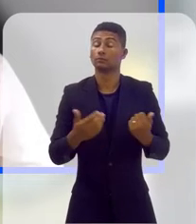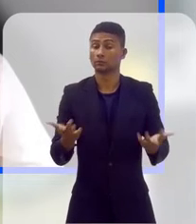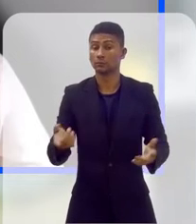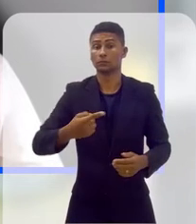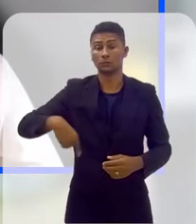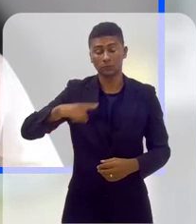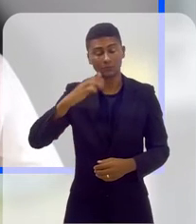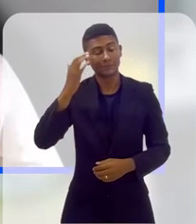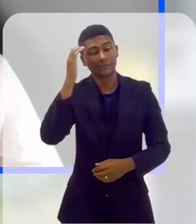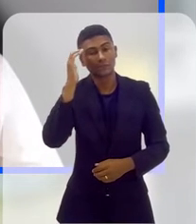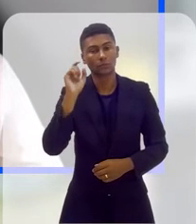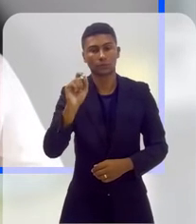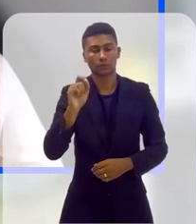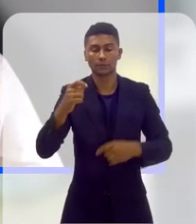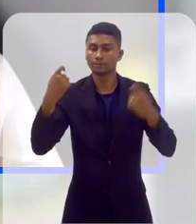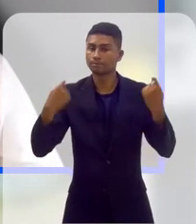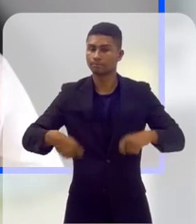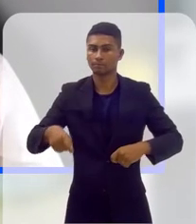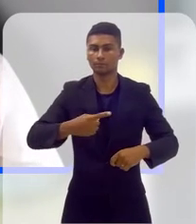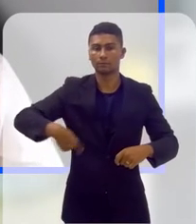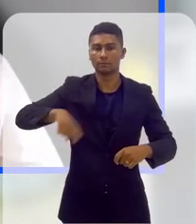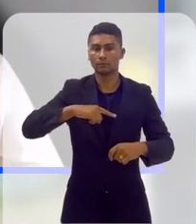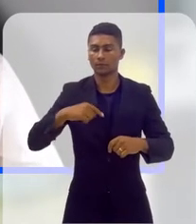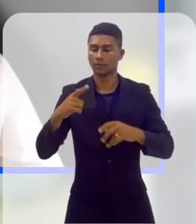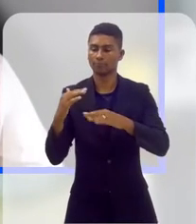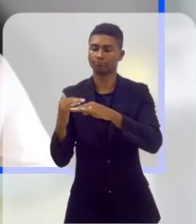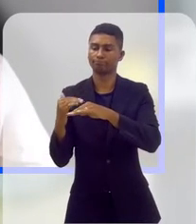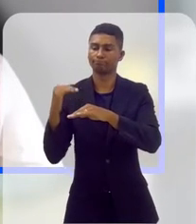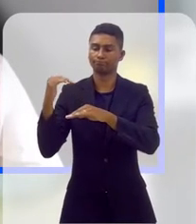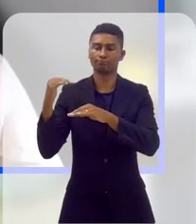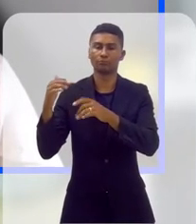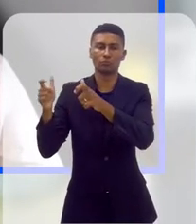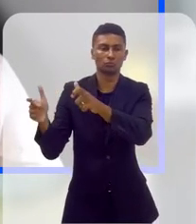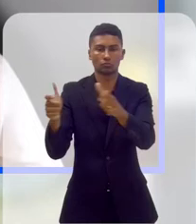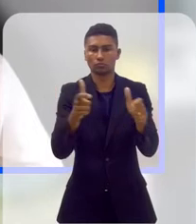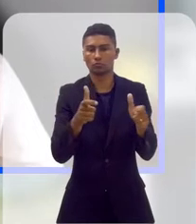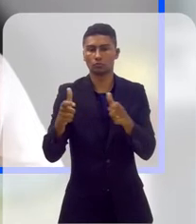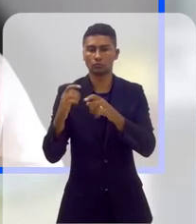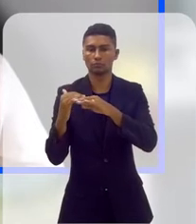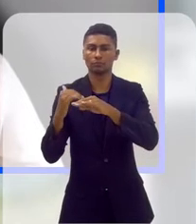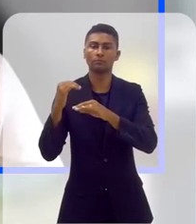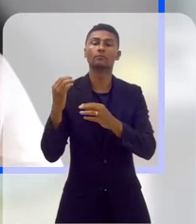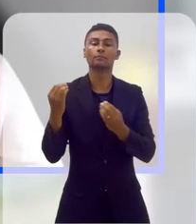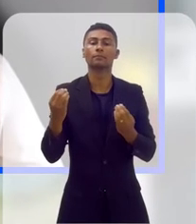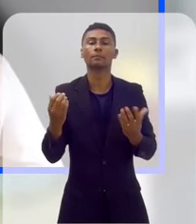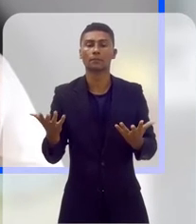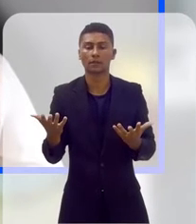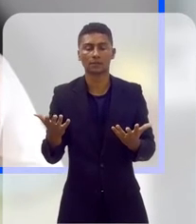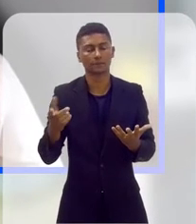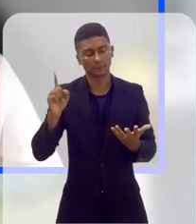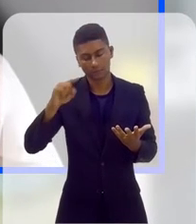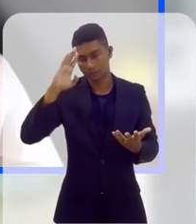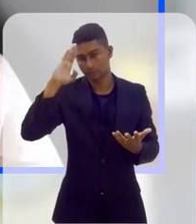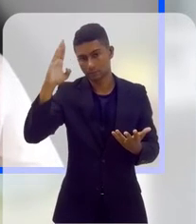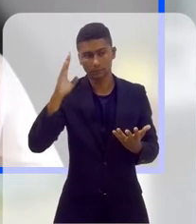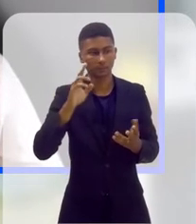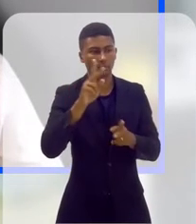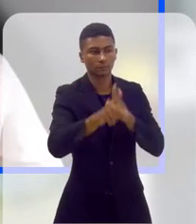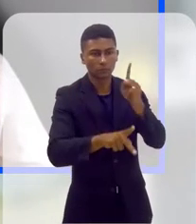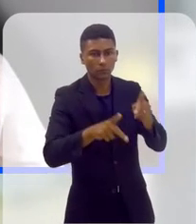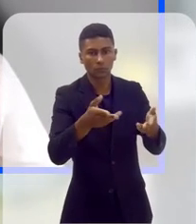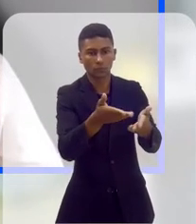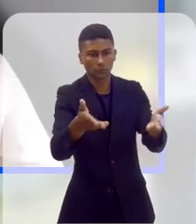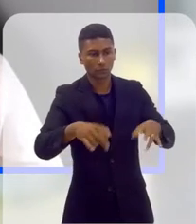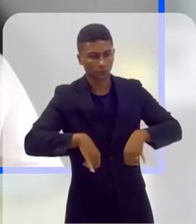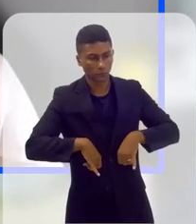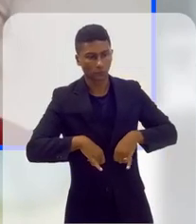é a posição da prefeitura aqui na nossa cidade. Nós entendemos que nós precisamos estar em alguns espaços de poder, e esses espaços de poder